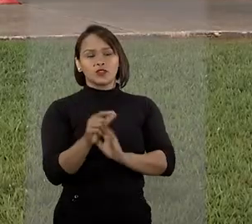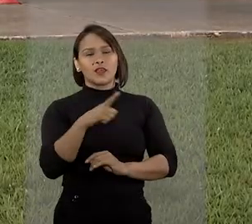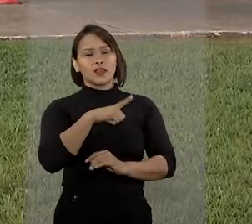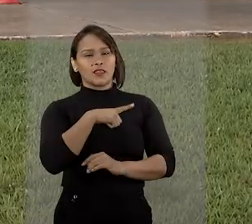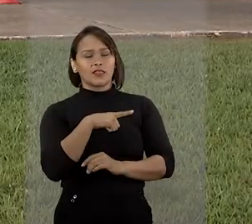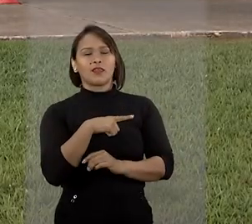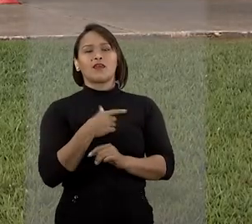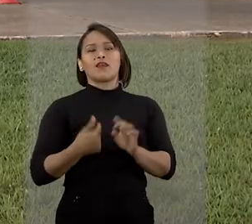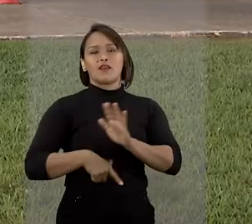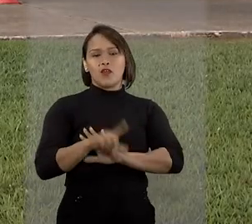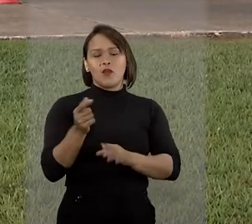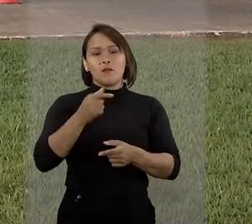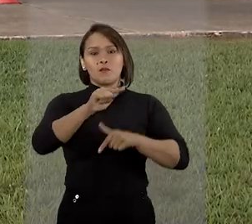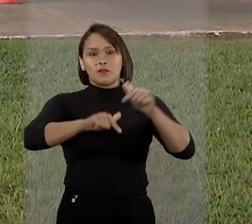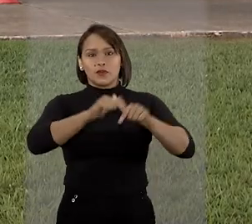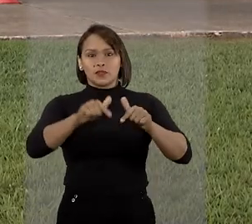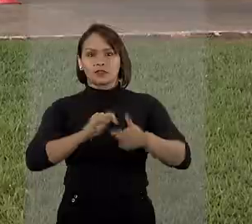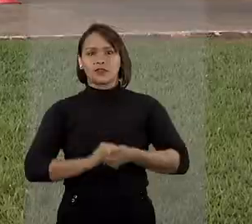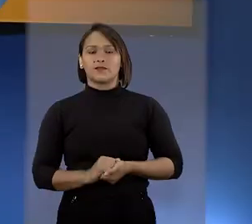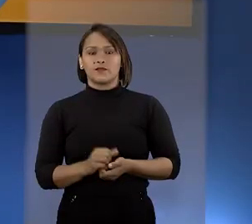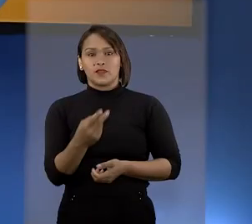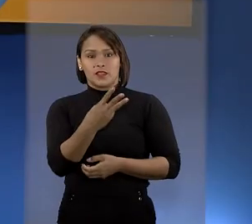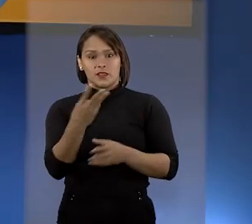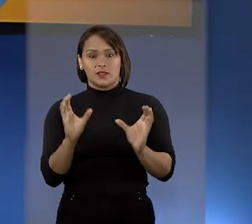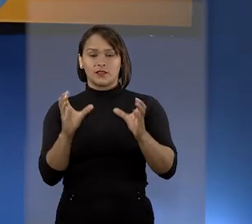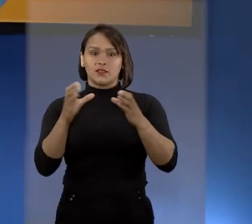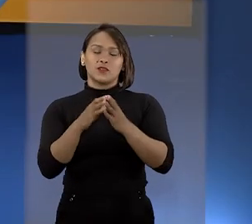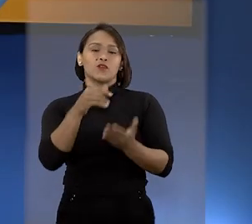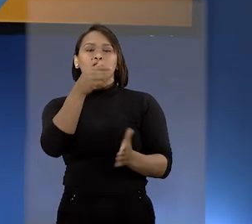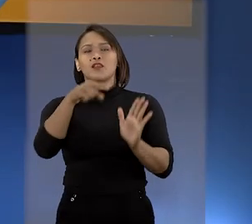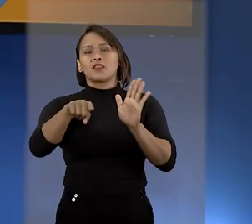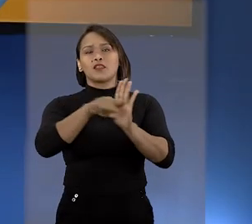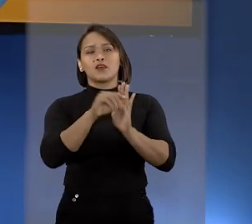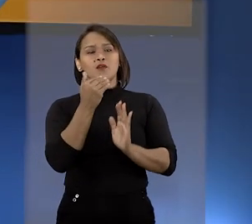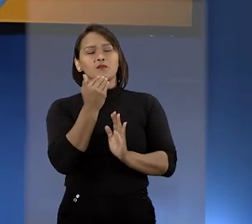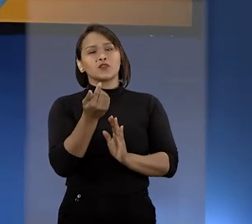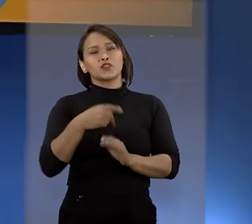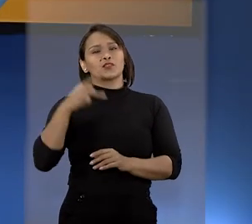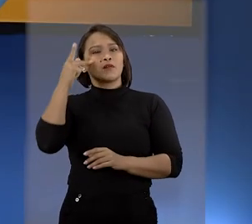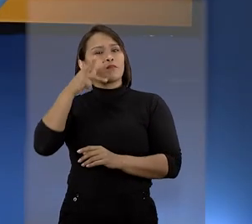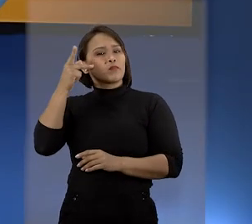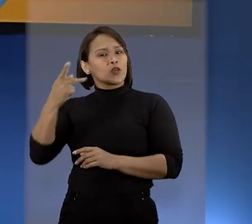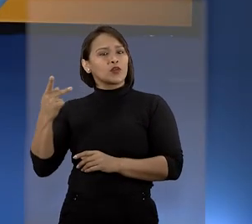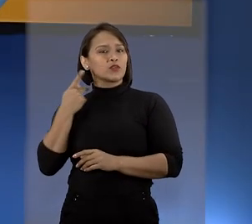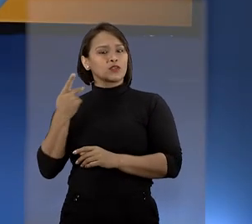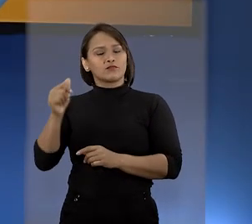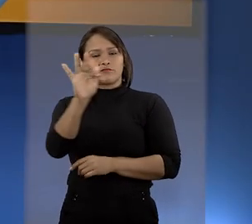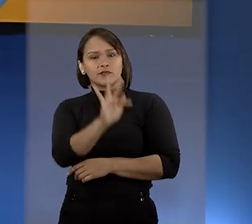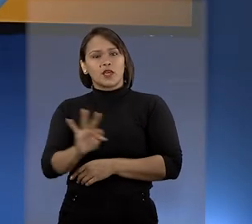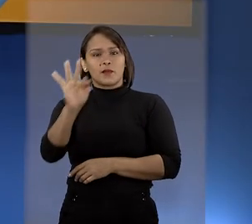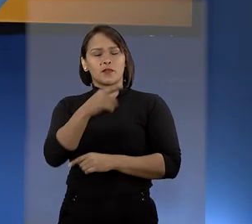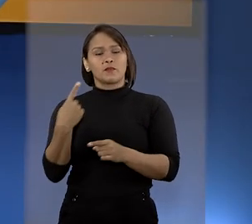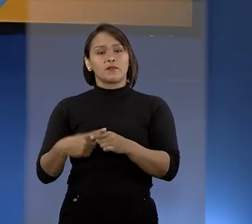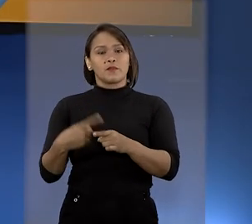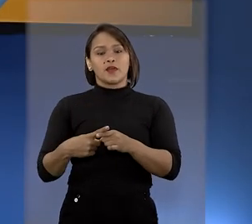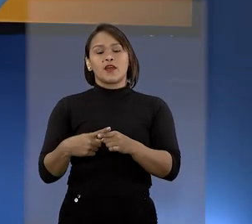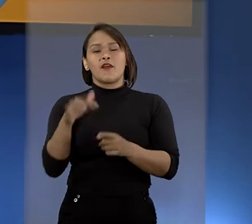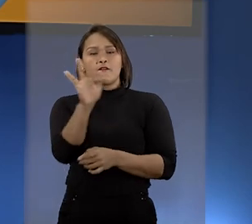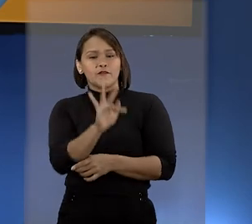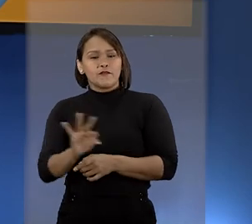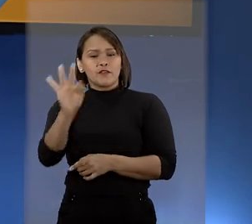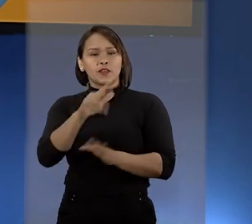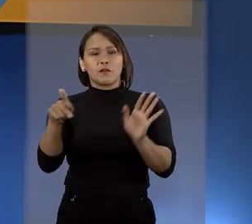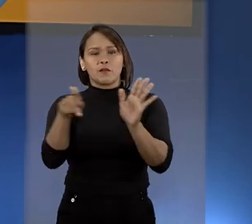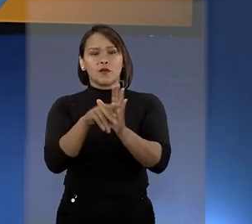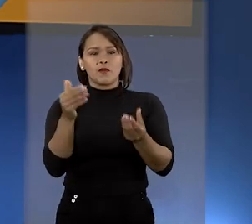que tem foro por prerrogativa de função. A terceira sessão negou o pedido da Procuradoria-Geral da República para